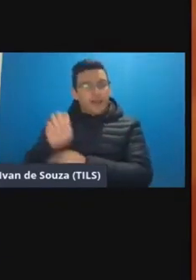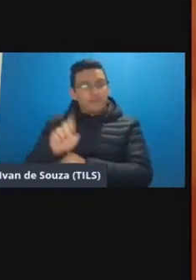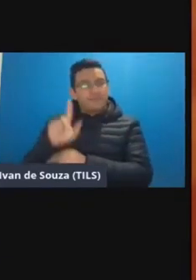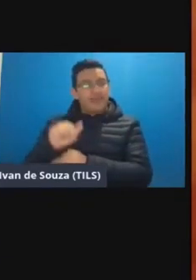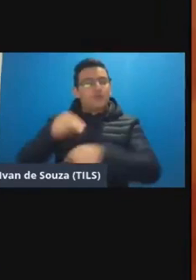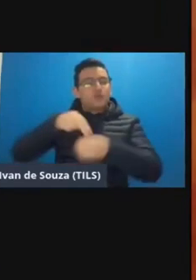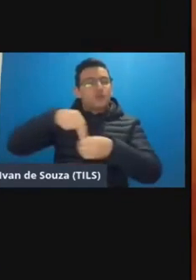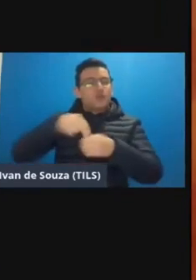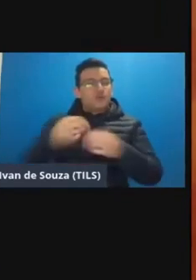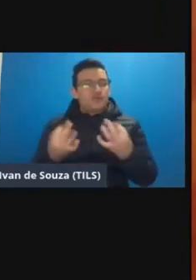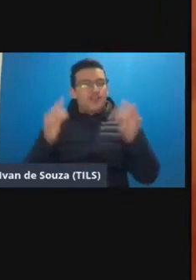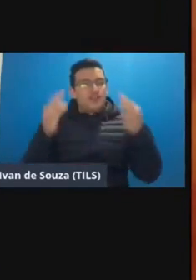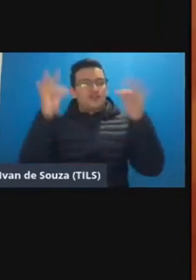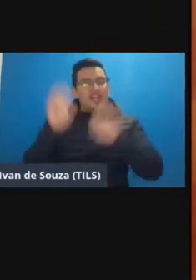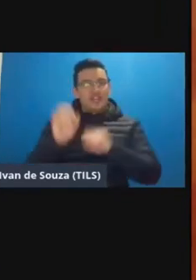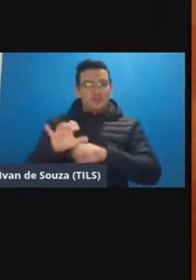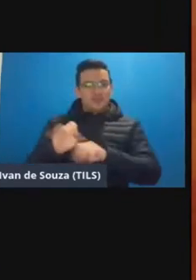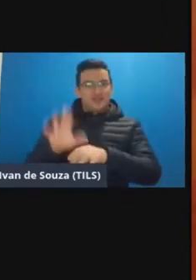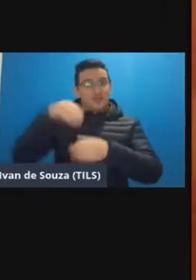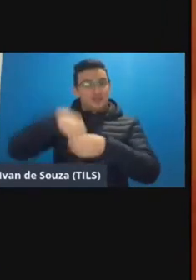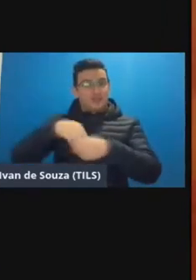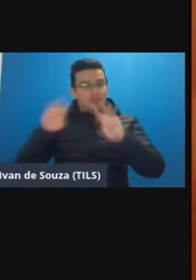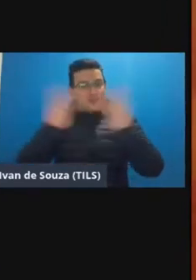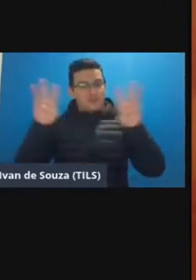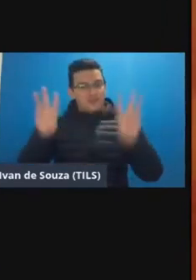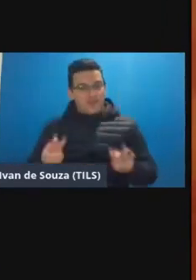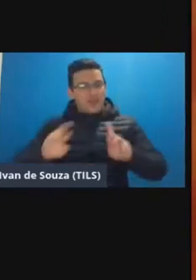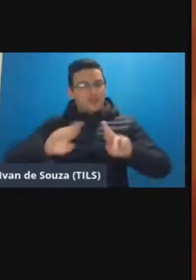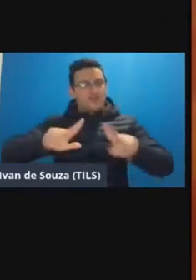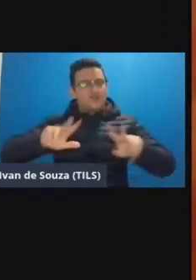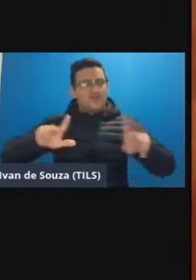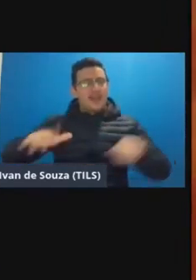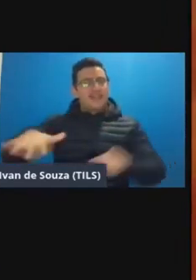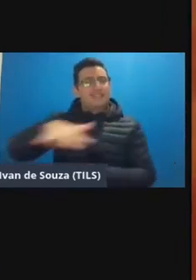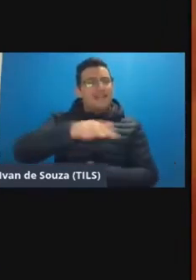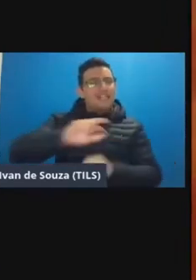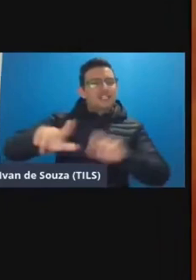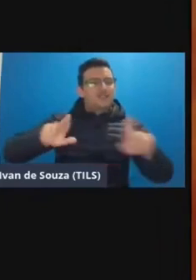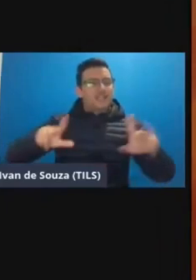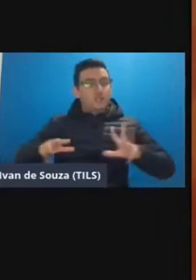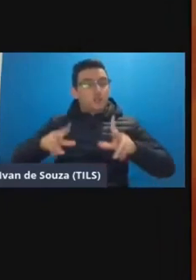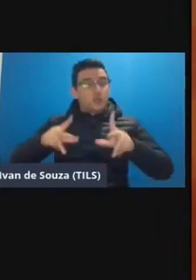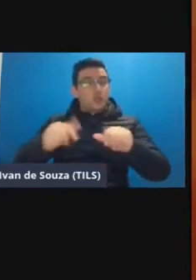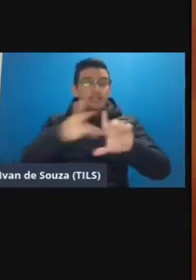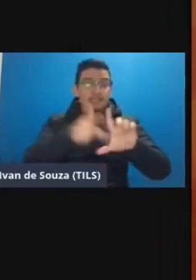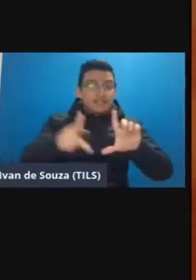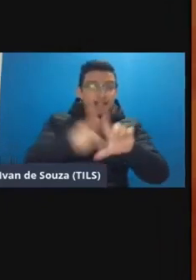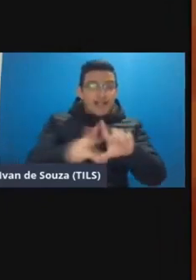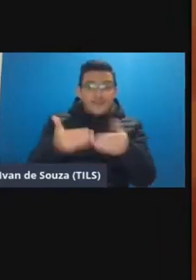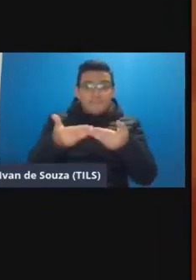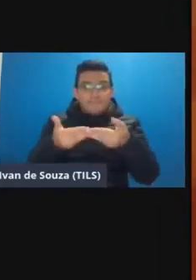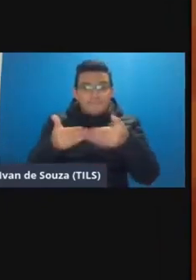tecnologias universidades educacionais da UFPR nos mais diversos setores todas as lives abertas